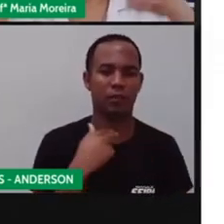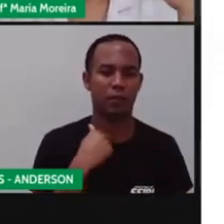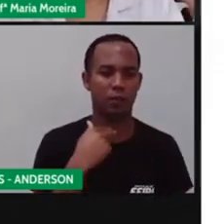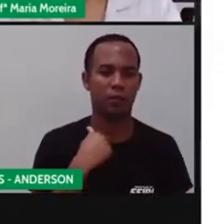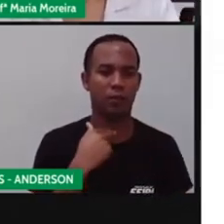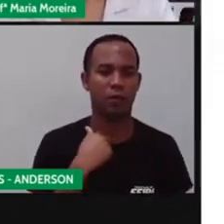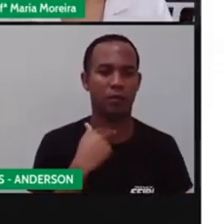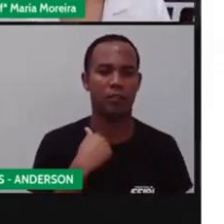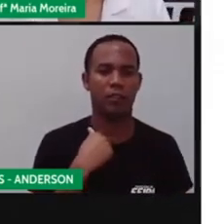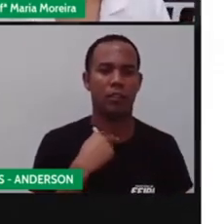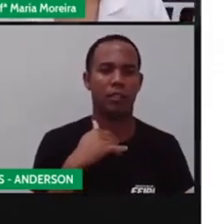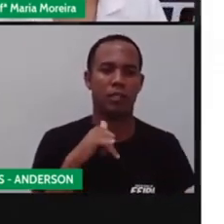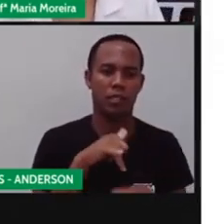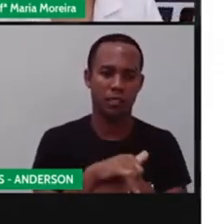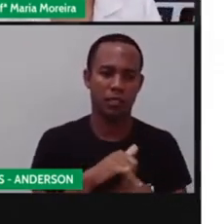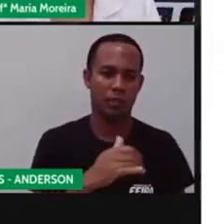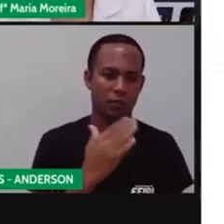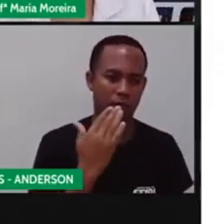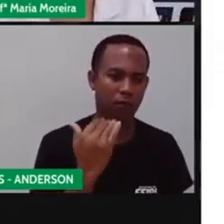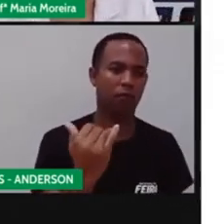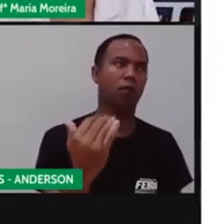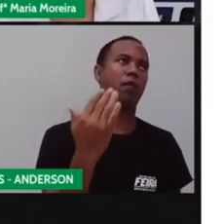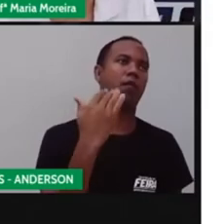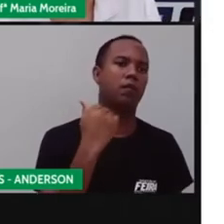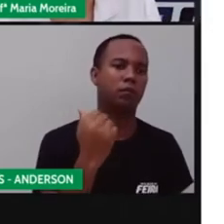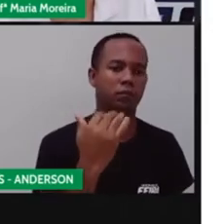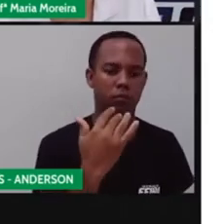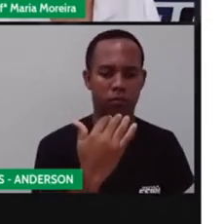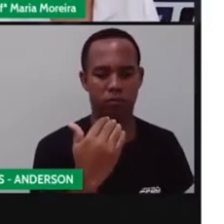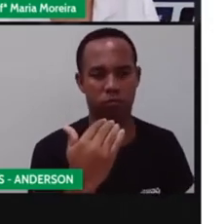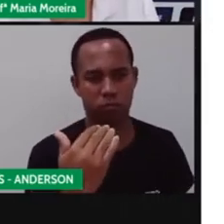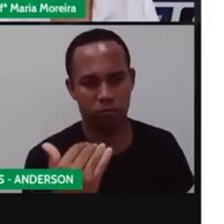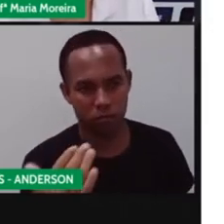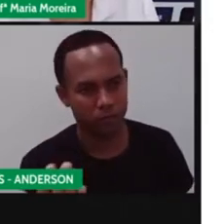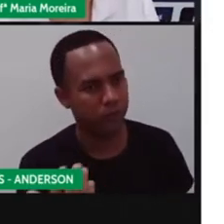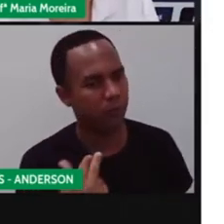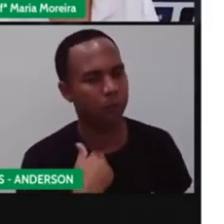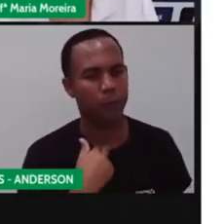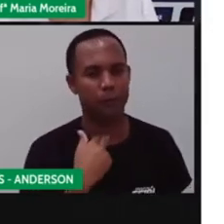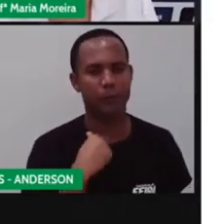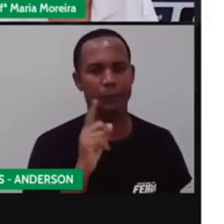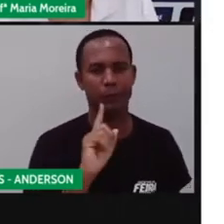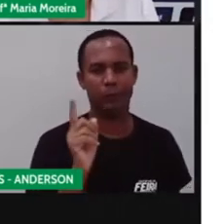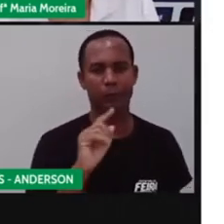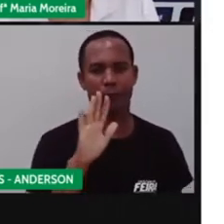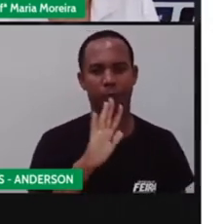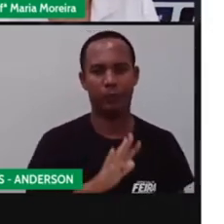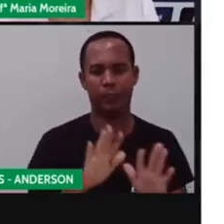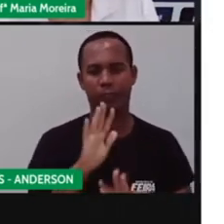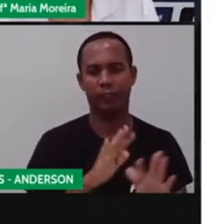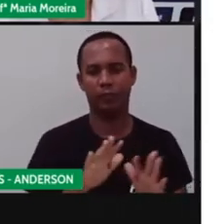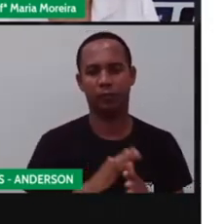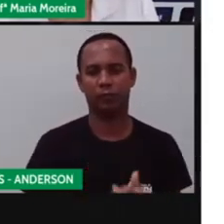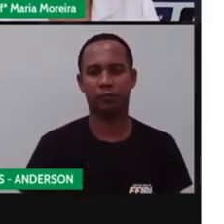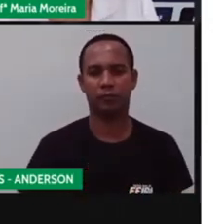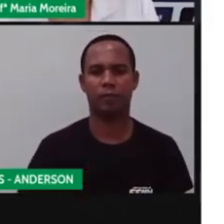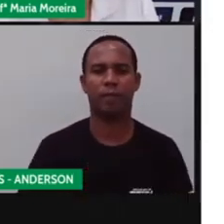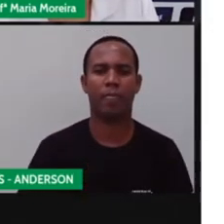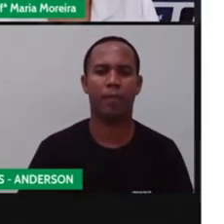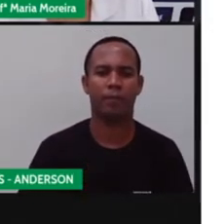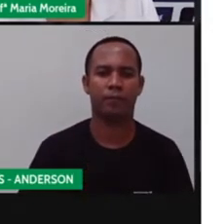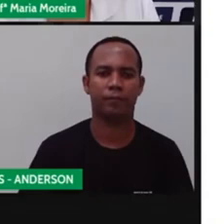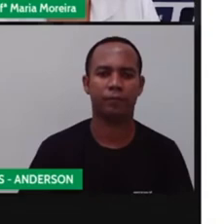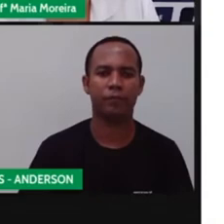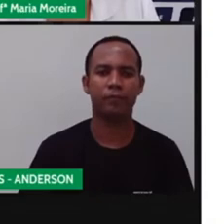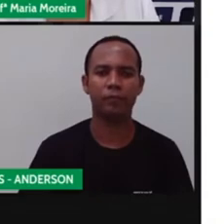atraídas de uma forma errada. Olha que trabalho que essas pessoas têm com essas campanhas publicitárias.